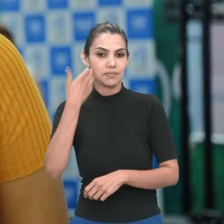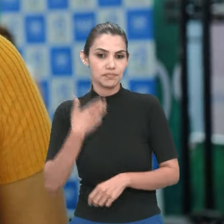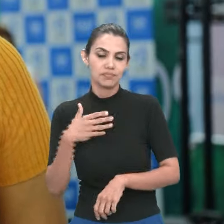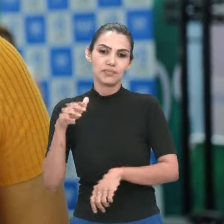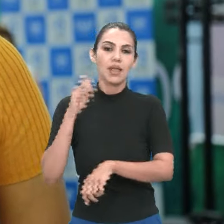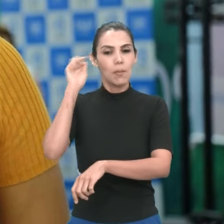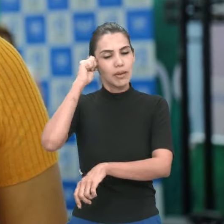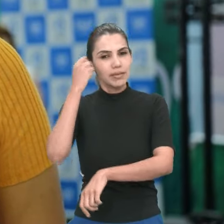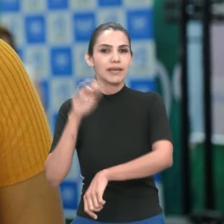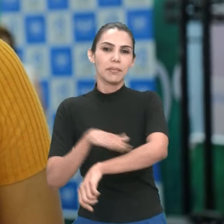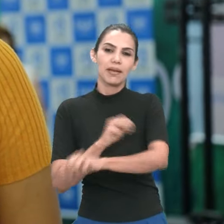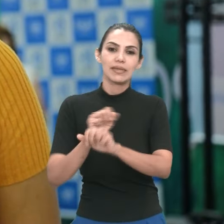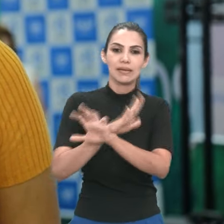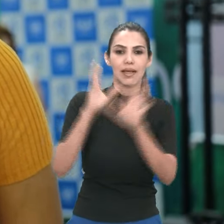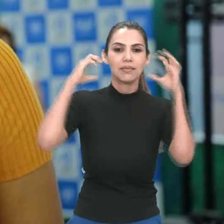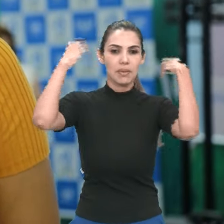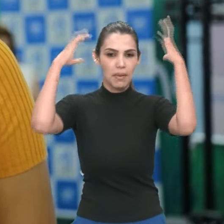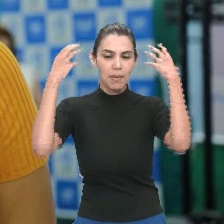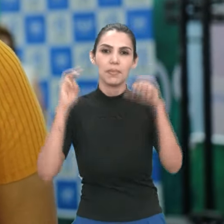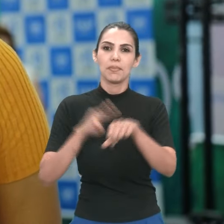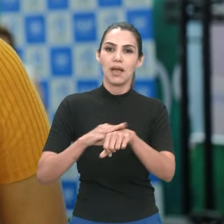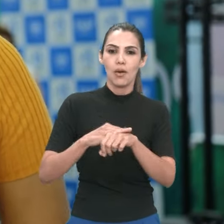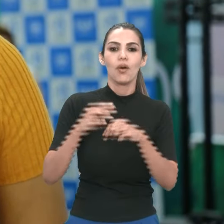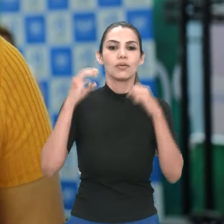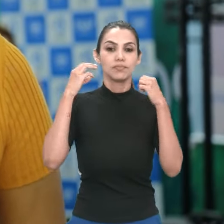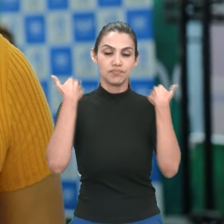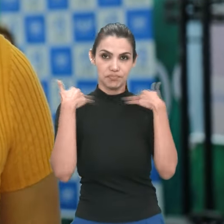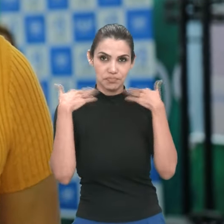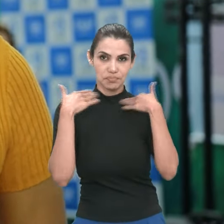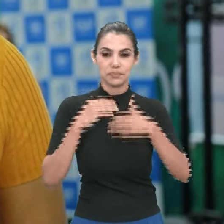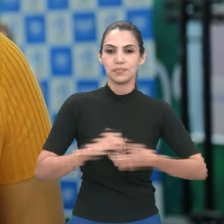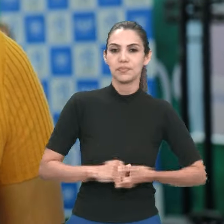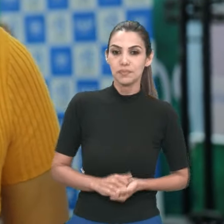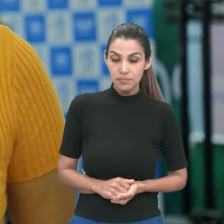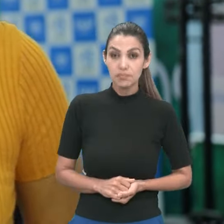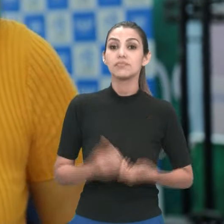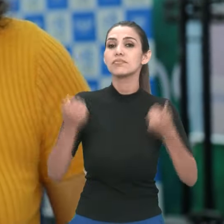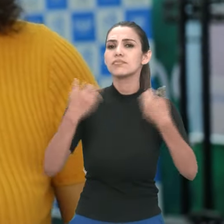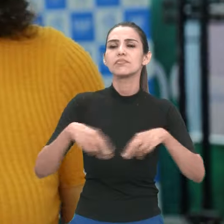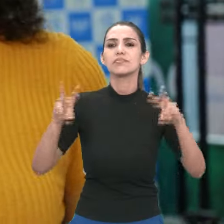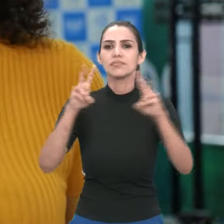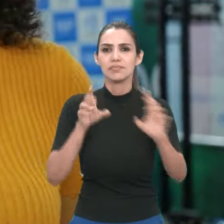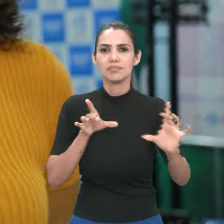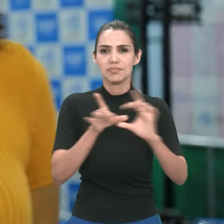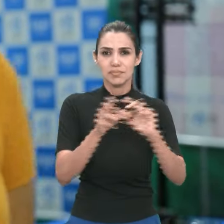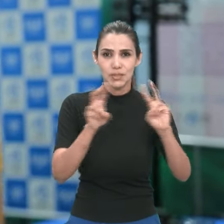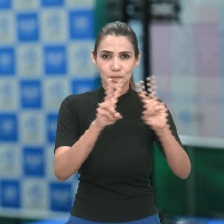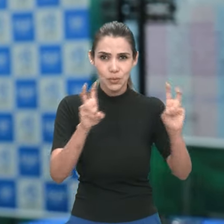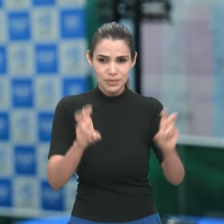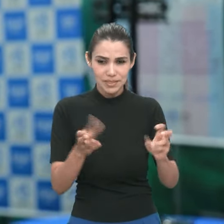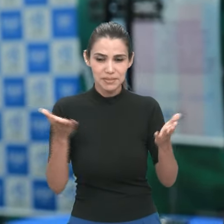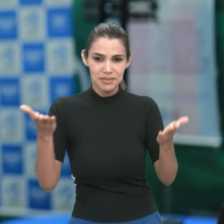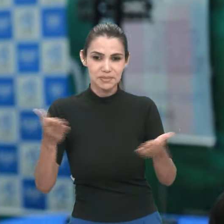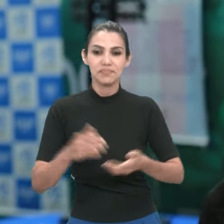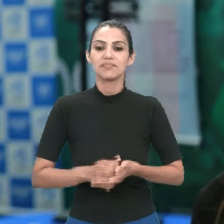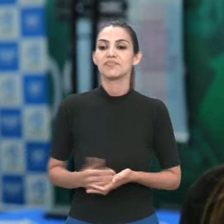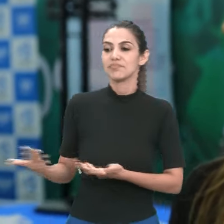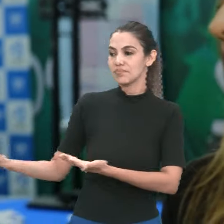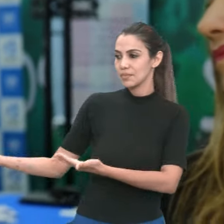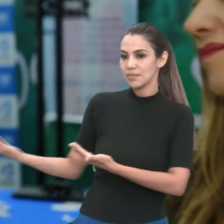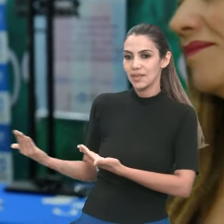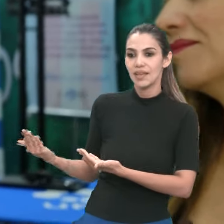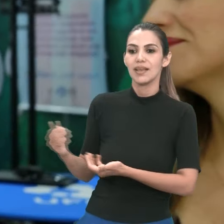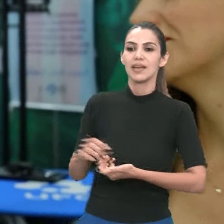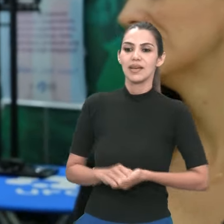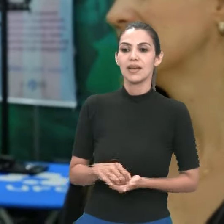olhos castanhos, meus cabelos são castanhos, cacheados na altura dos ombros. E para falar sobre esse assunto, ao meu lado está a professora Eline